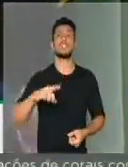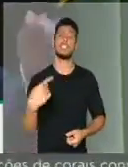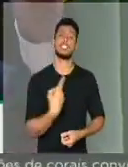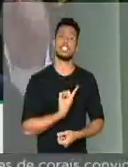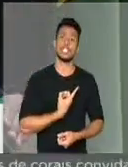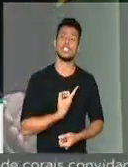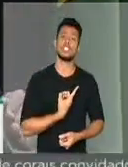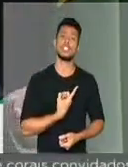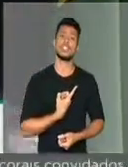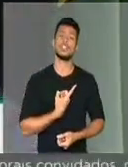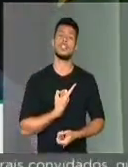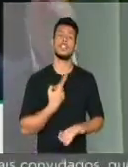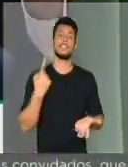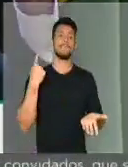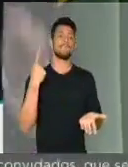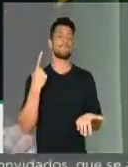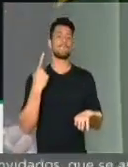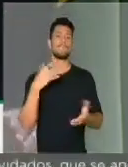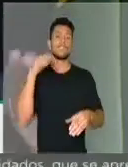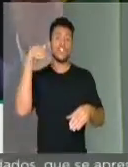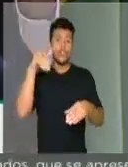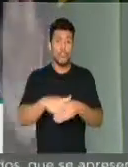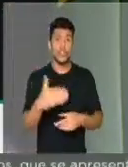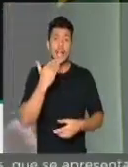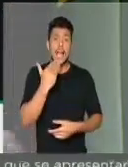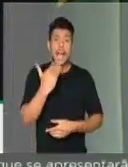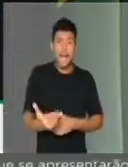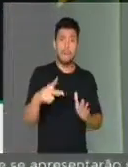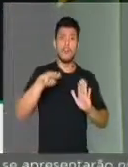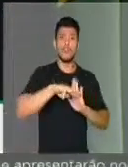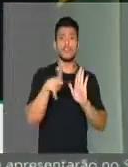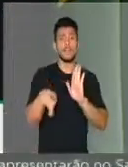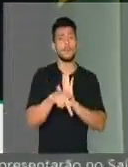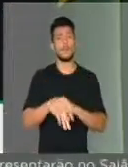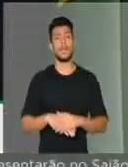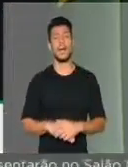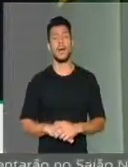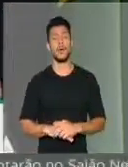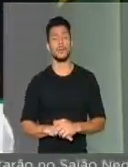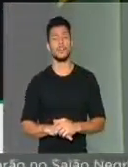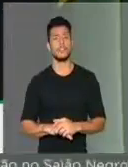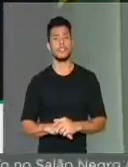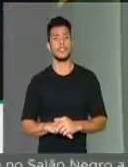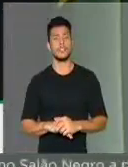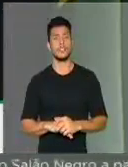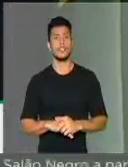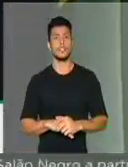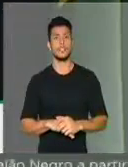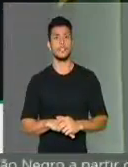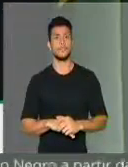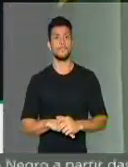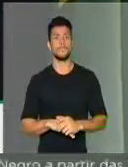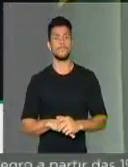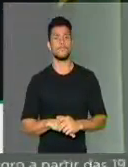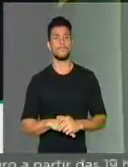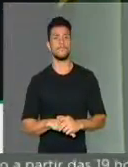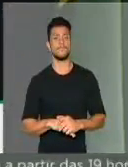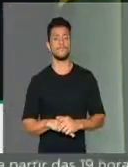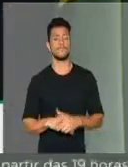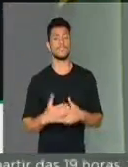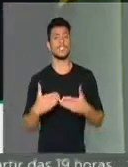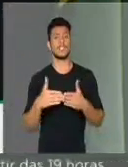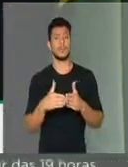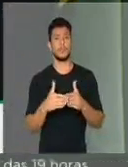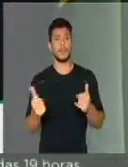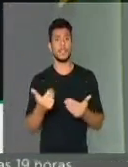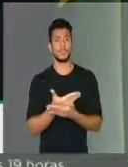pactuarmos, compactuarmos com essa medida provisória apresentada para a votação nessa noite. Faço um